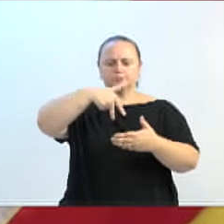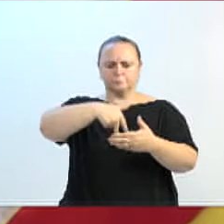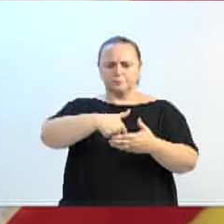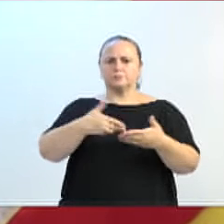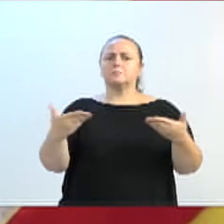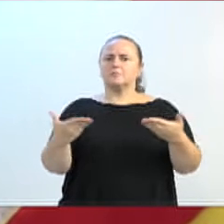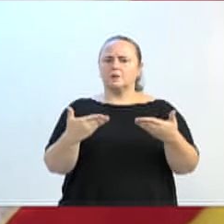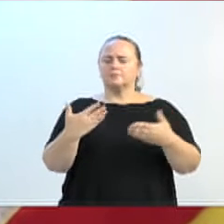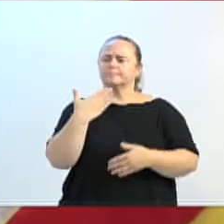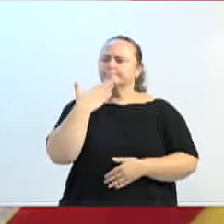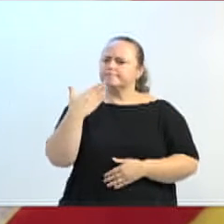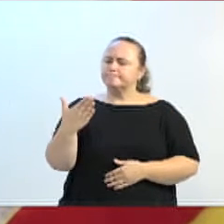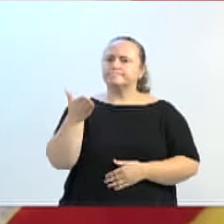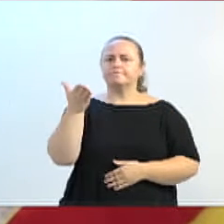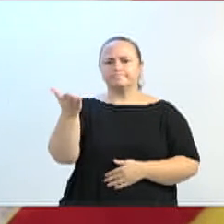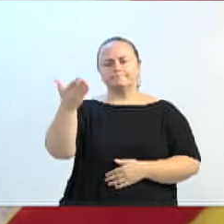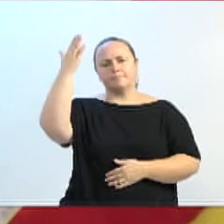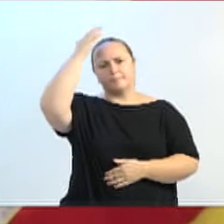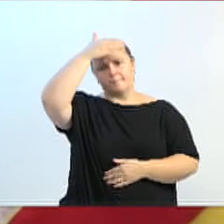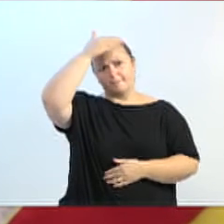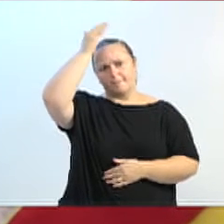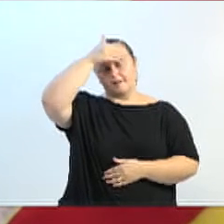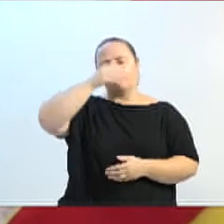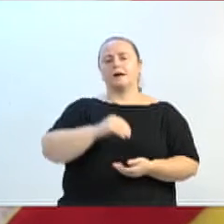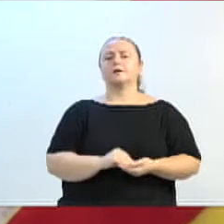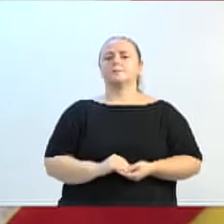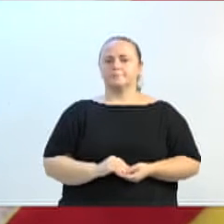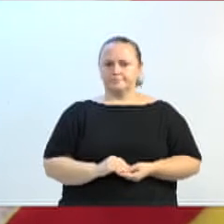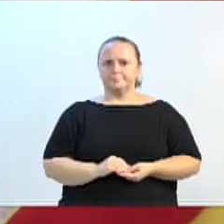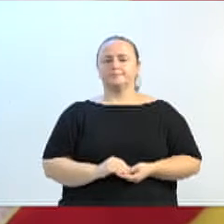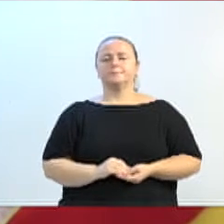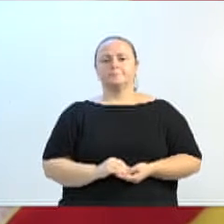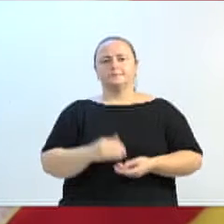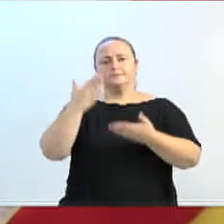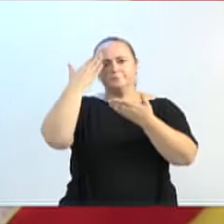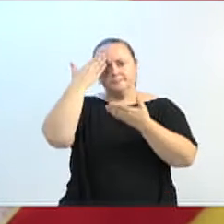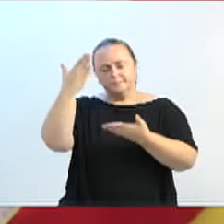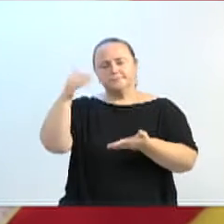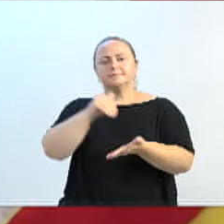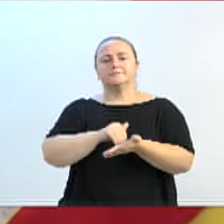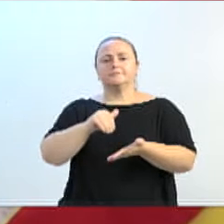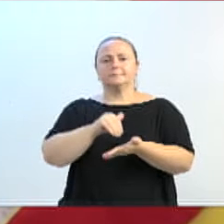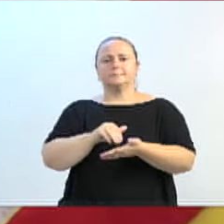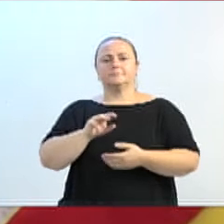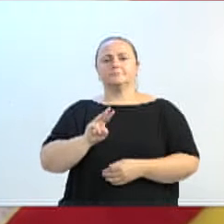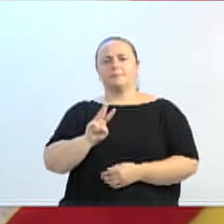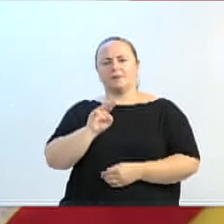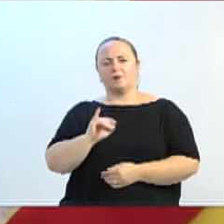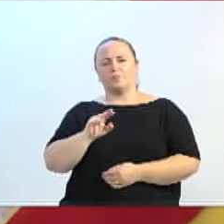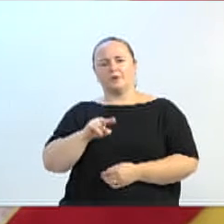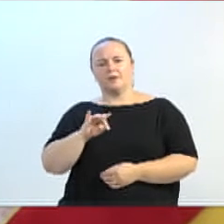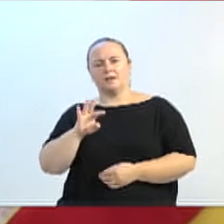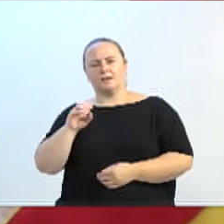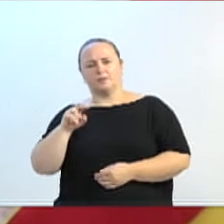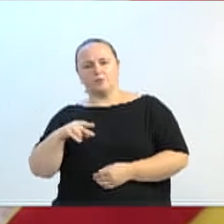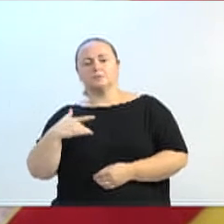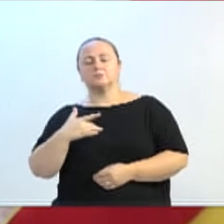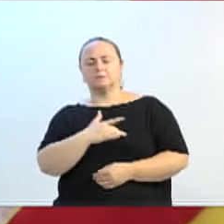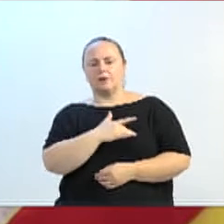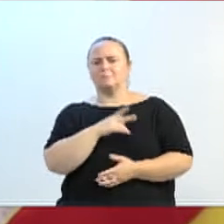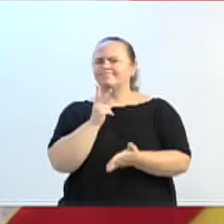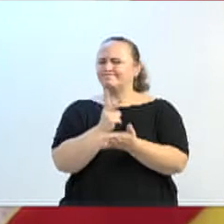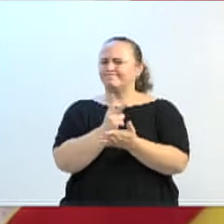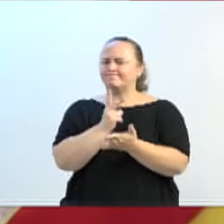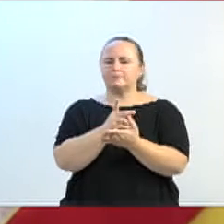reivindicação ao nosso governo municipal, agradeço ao secretário Winneton, que sempre tem nos atendido, mas nós precisamos